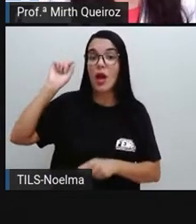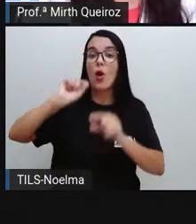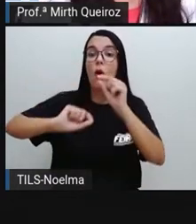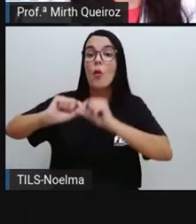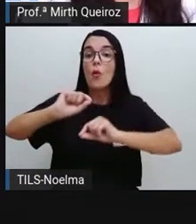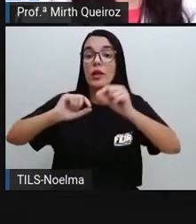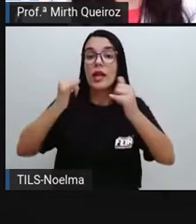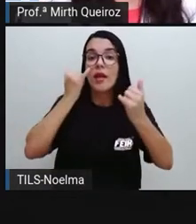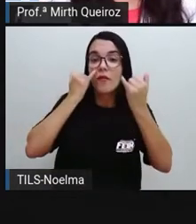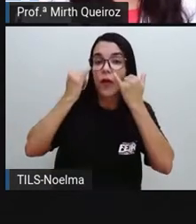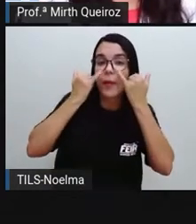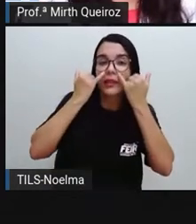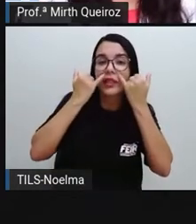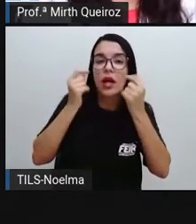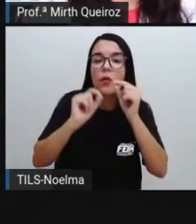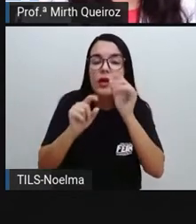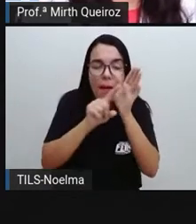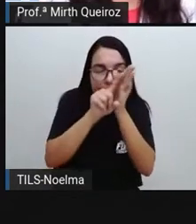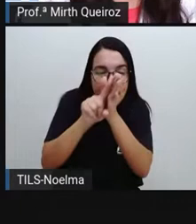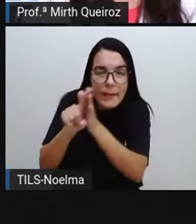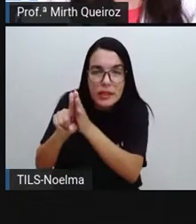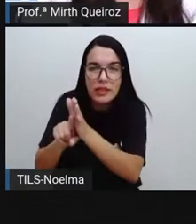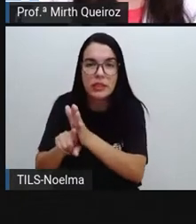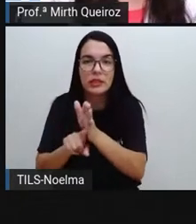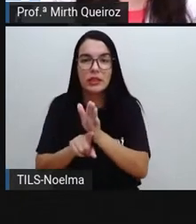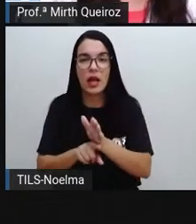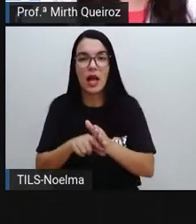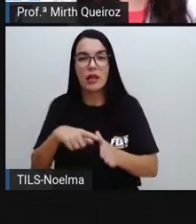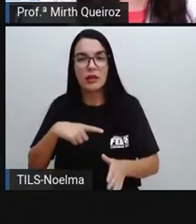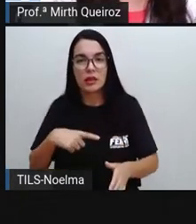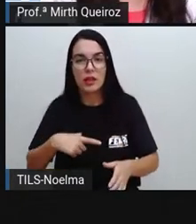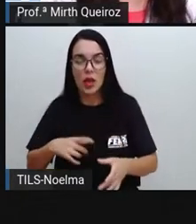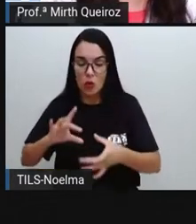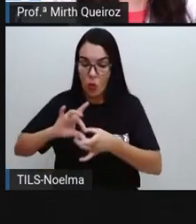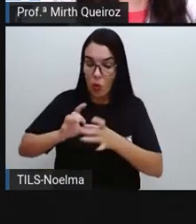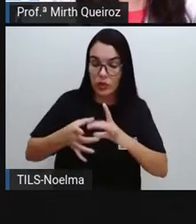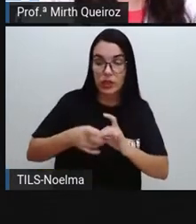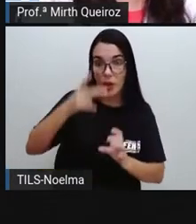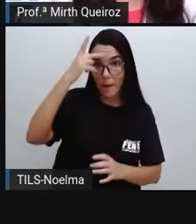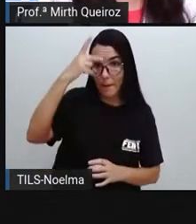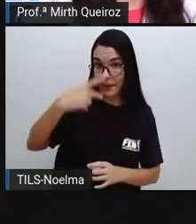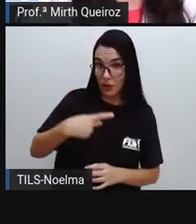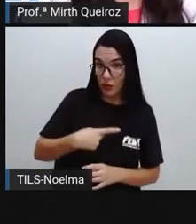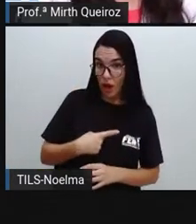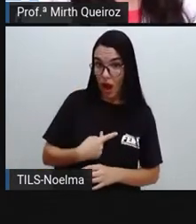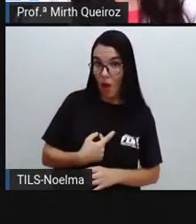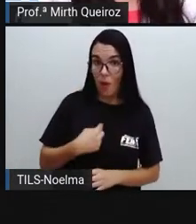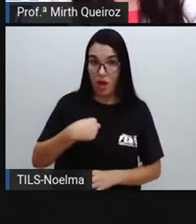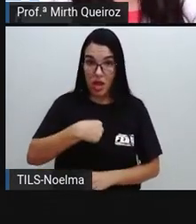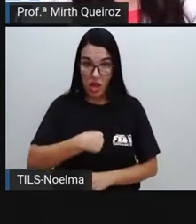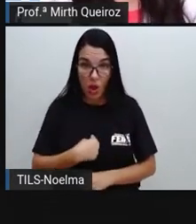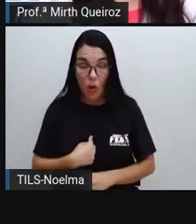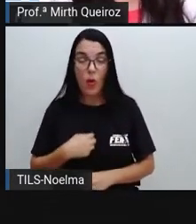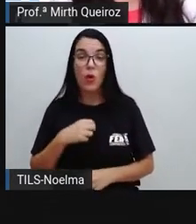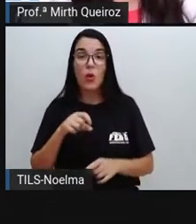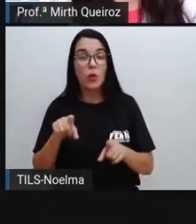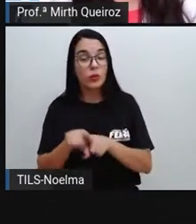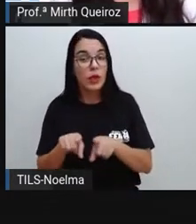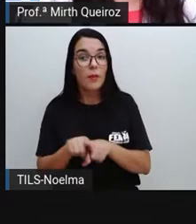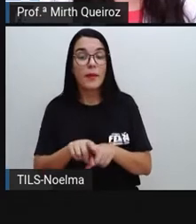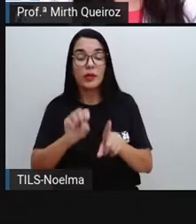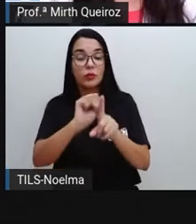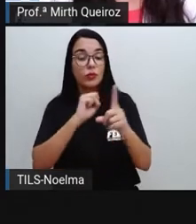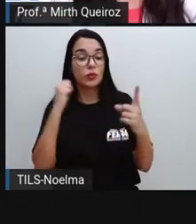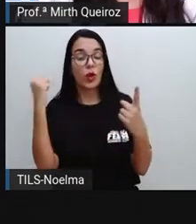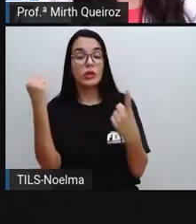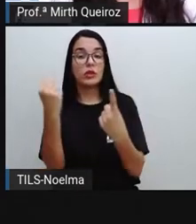as implicações dessas investigações, tanto no seu contexto pessoal, do eu, quanto também no ambiente social que